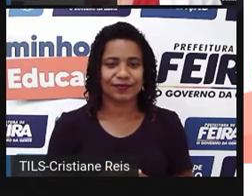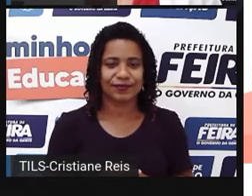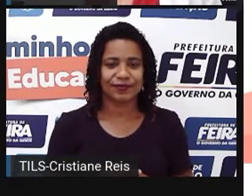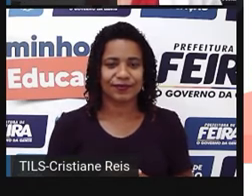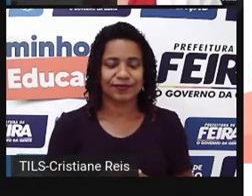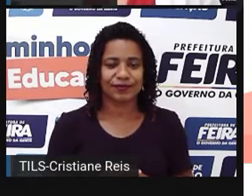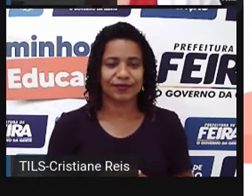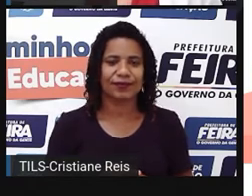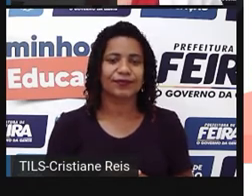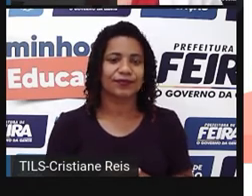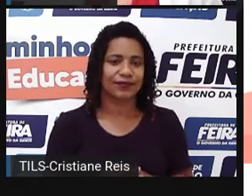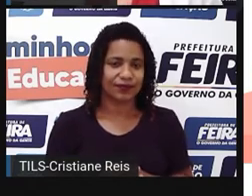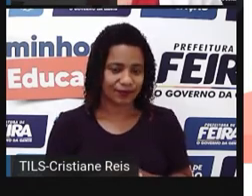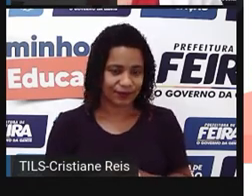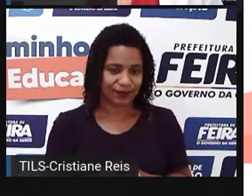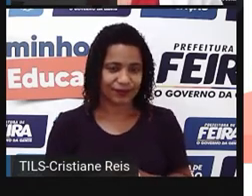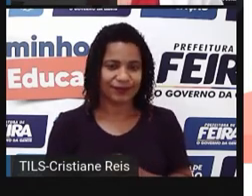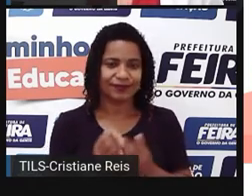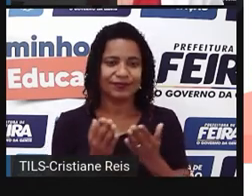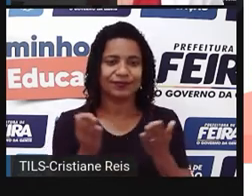Eu sei